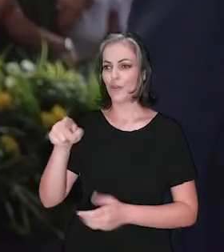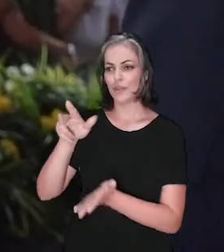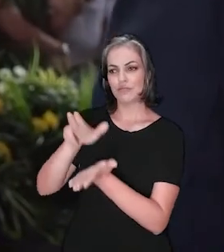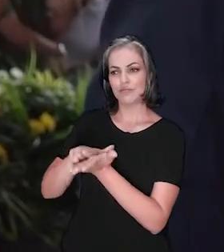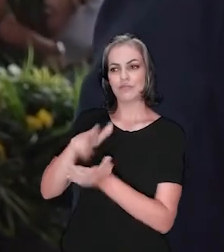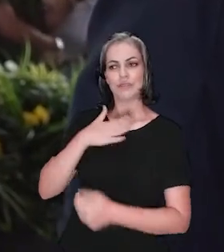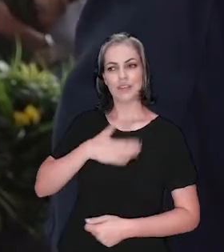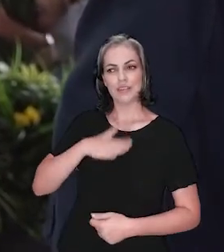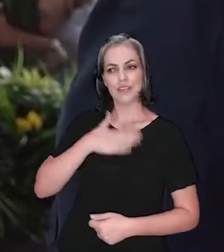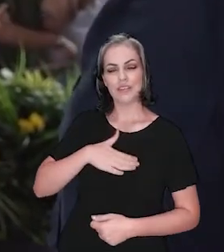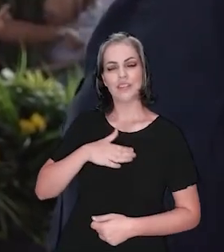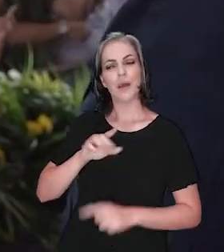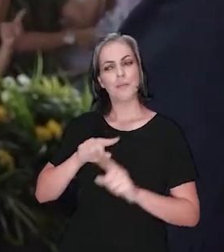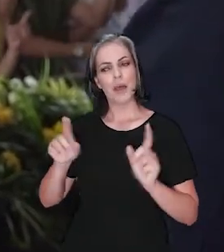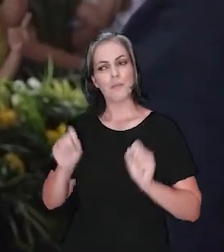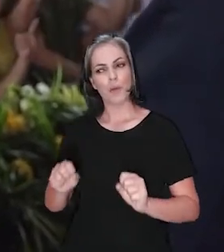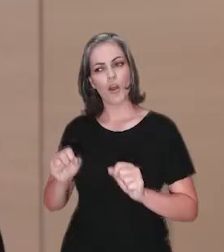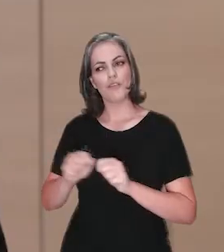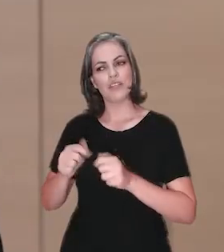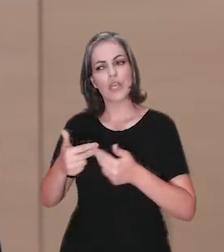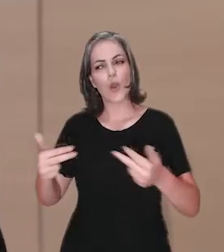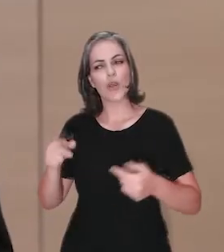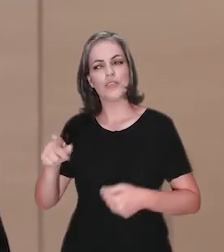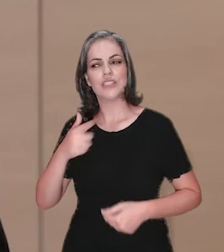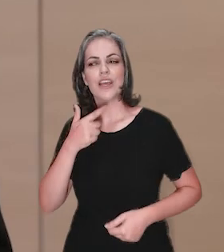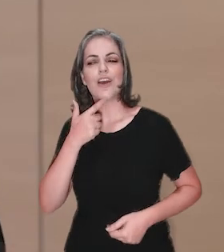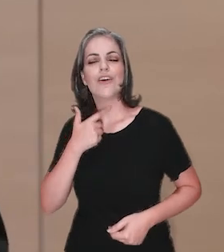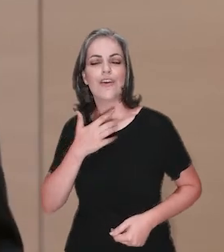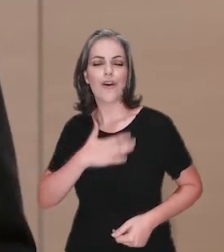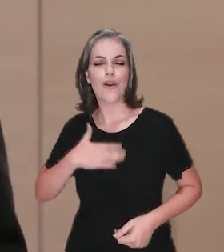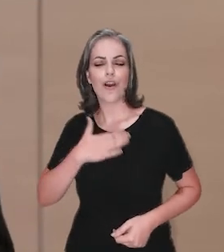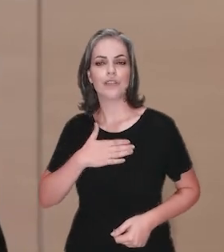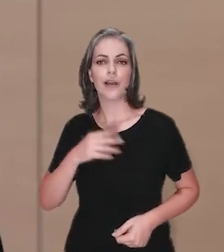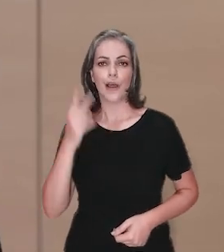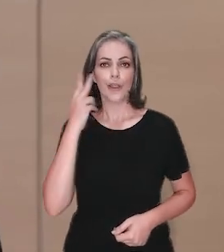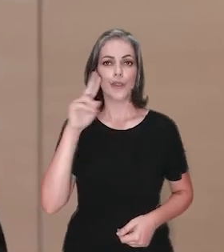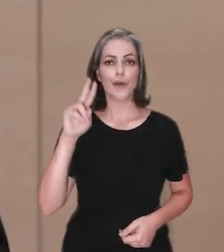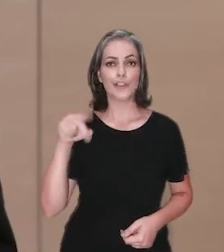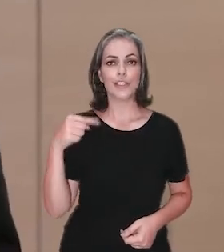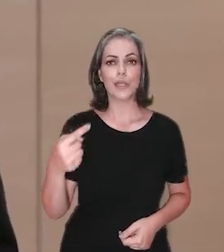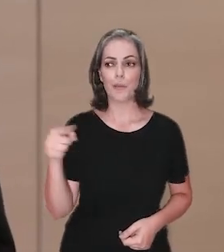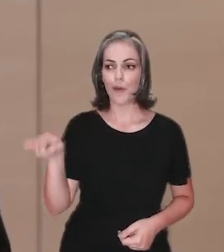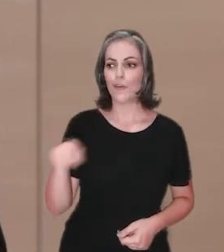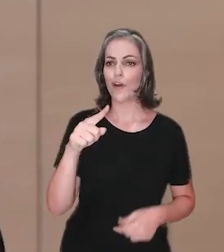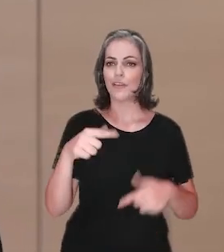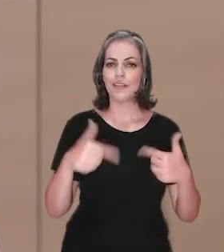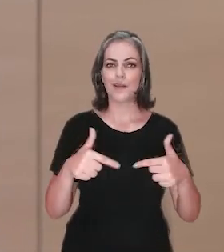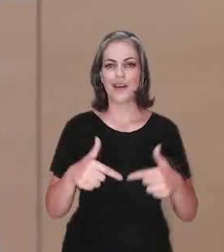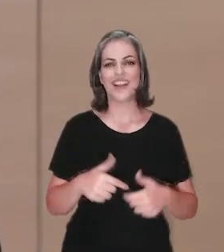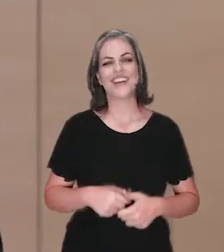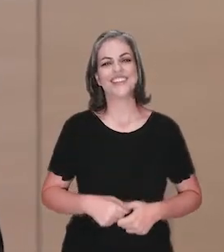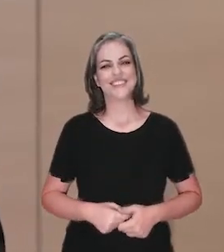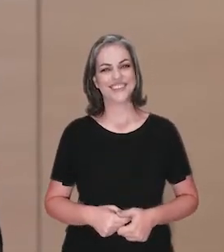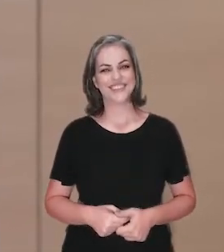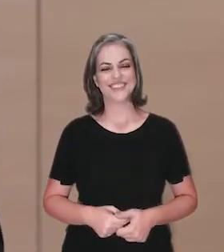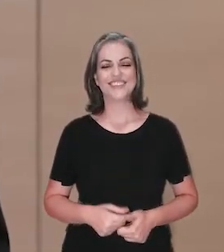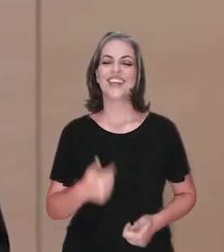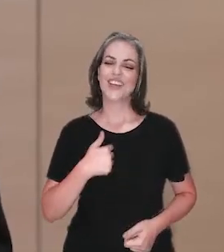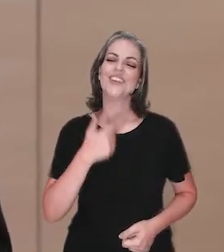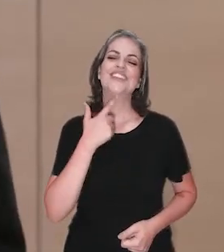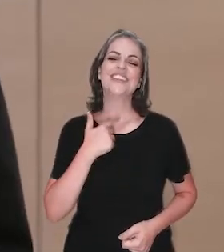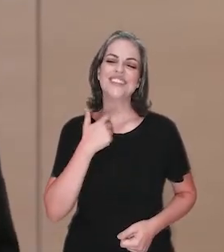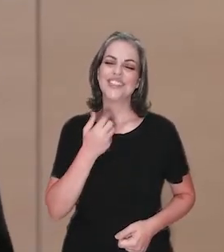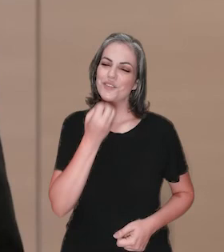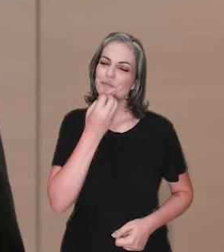repouso você deveria fazer aquilo que você mais gosta. Dois dias depois você estava trabalhando. Então eu desejo